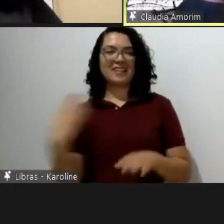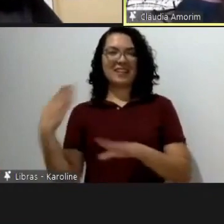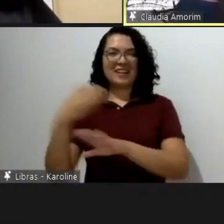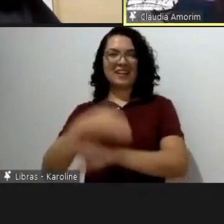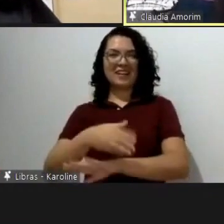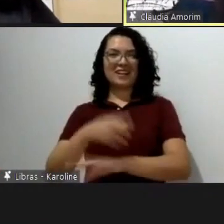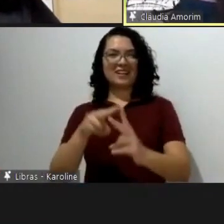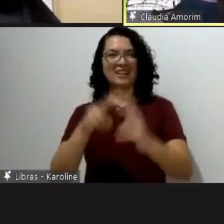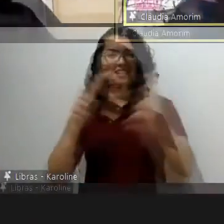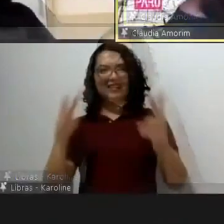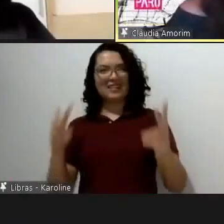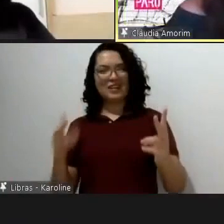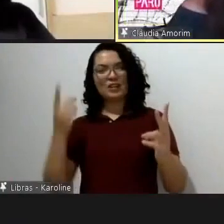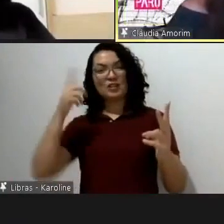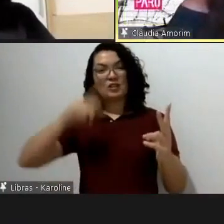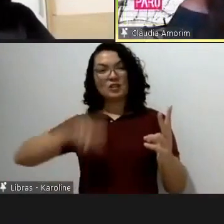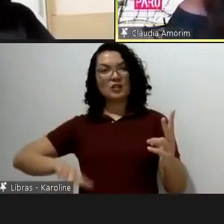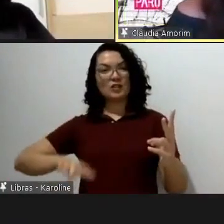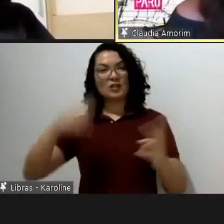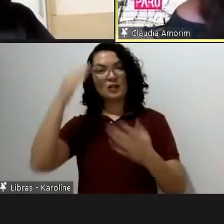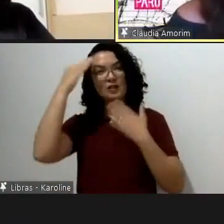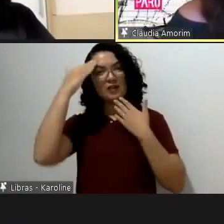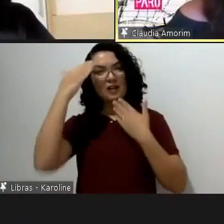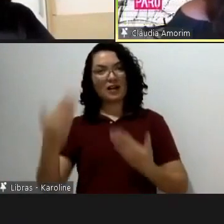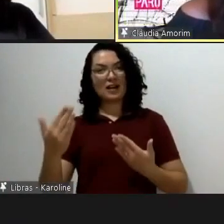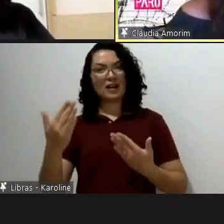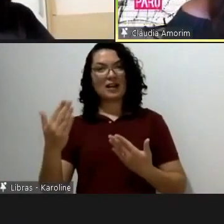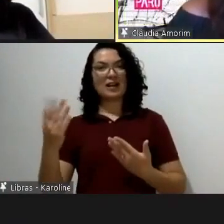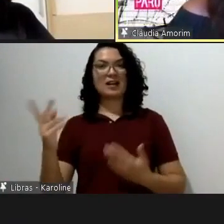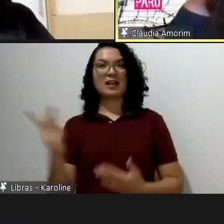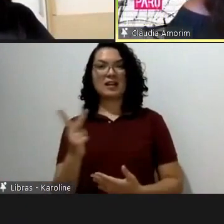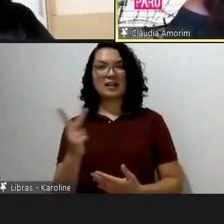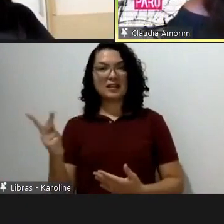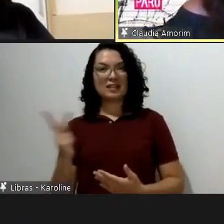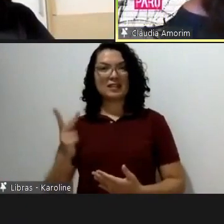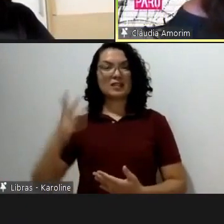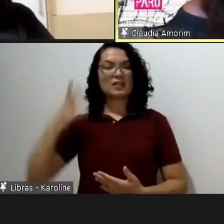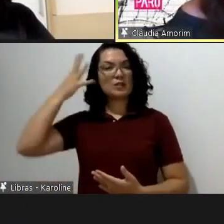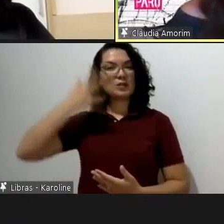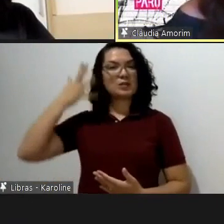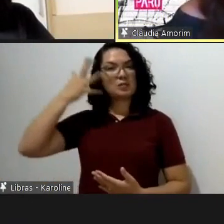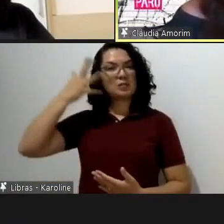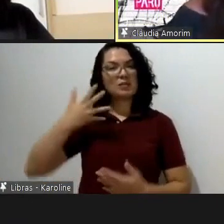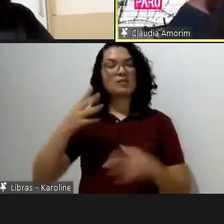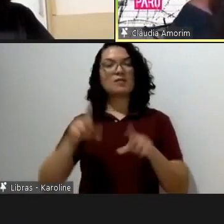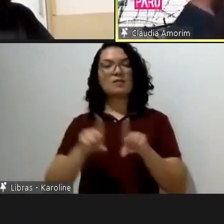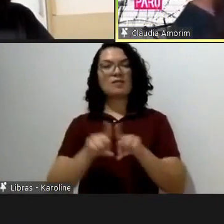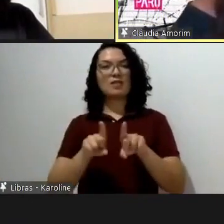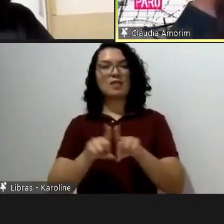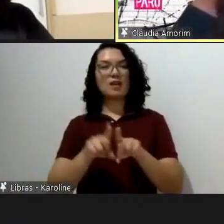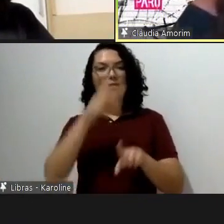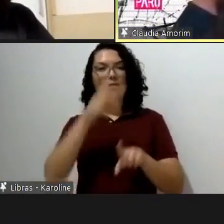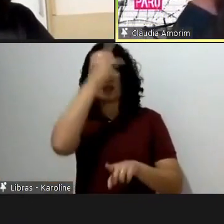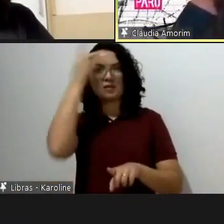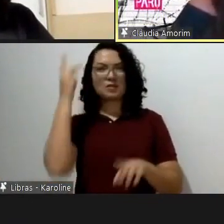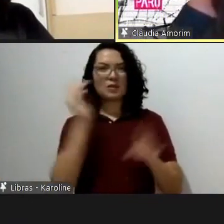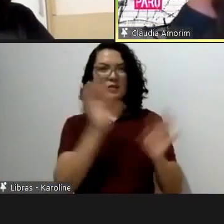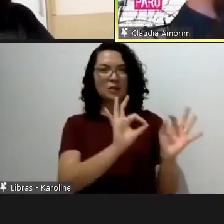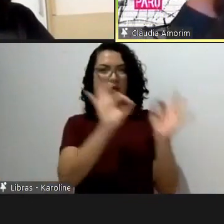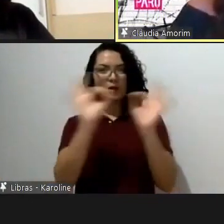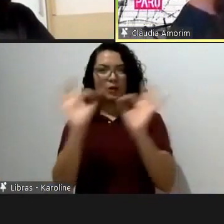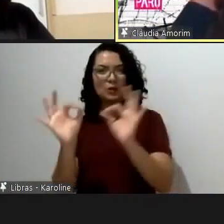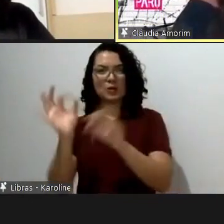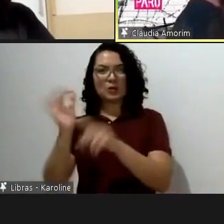novamente aos dois, queria agradecer também aos que nos assistiram, as perguntas que foram feitas, se vocês tiverem mais